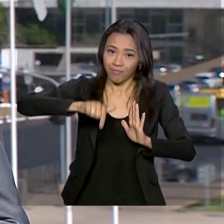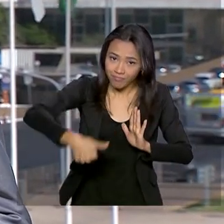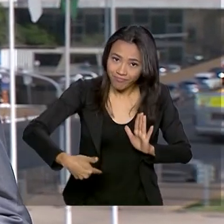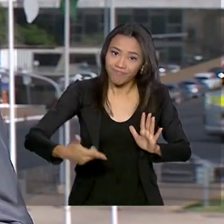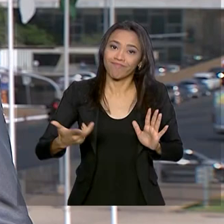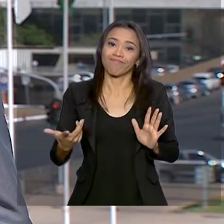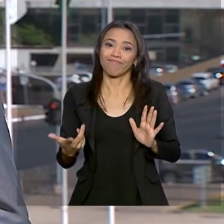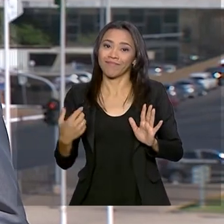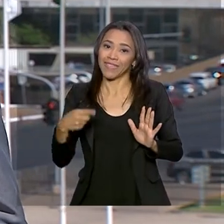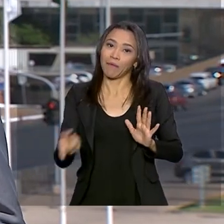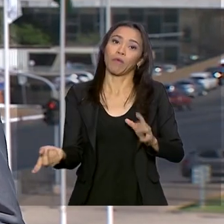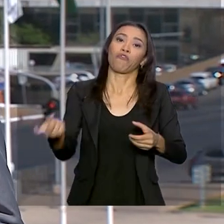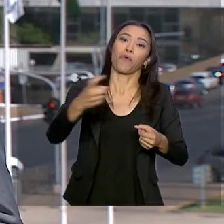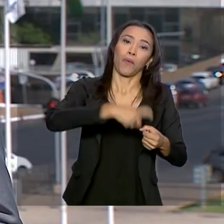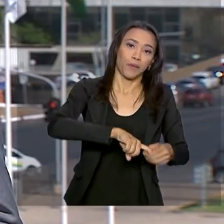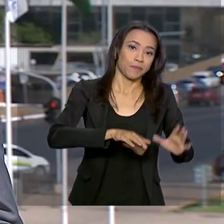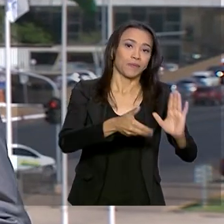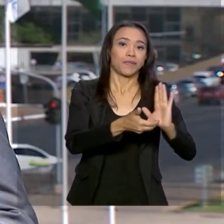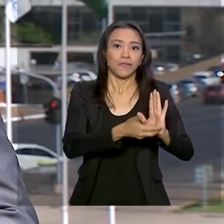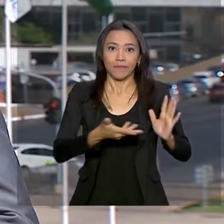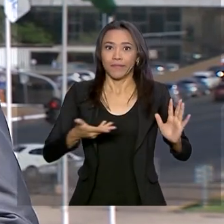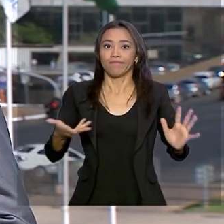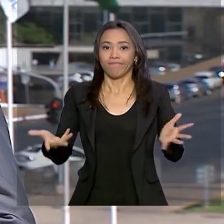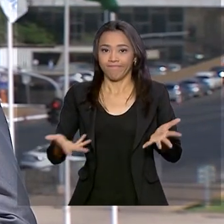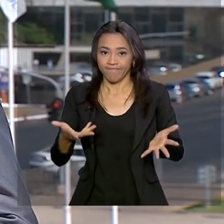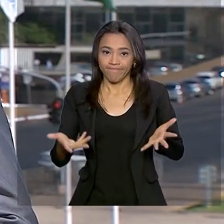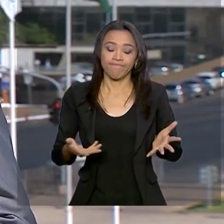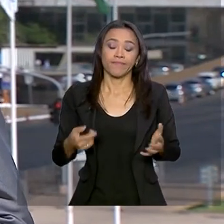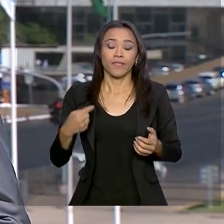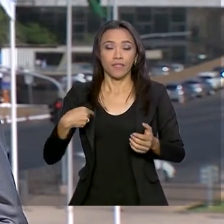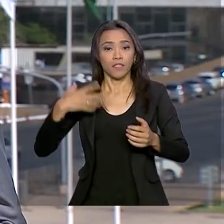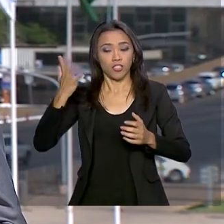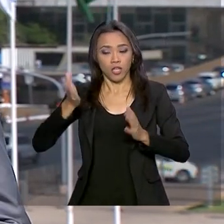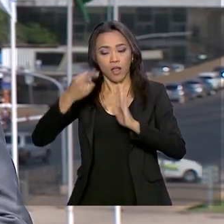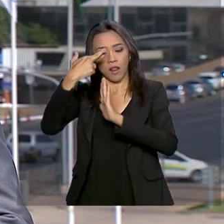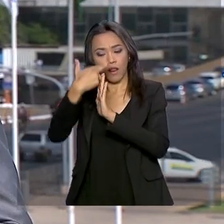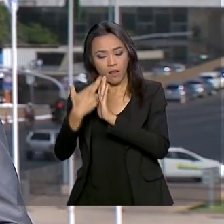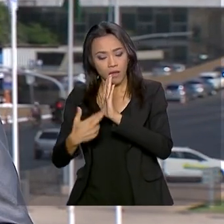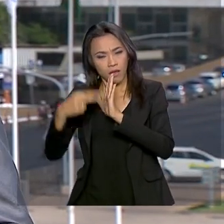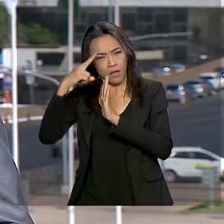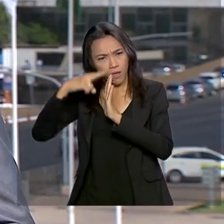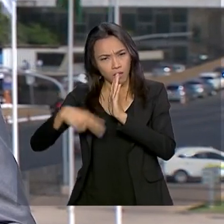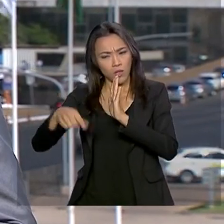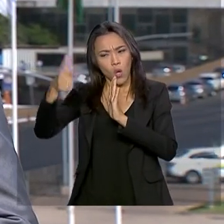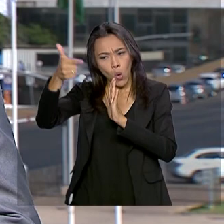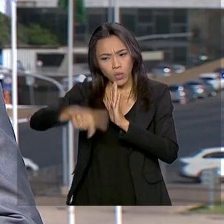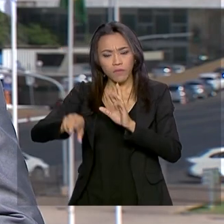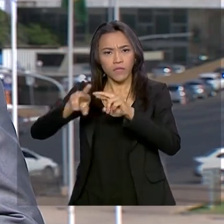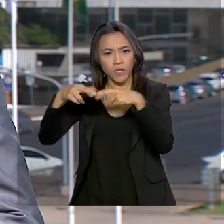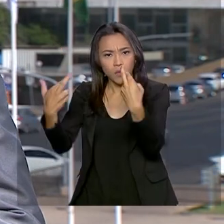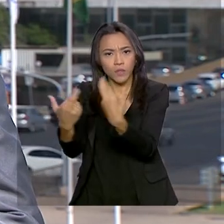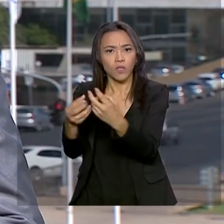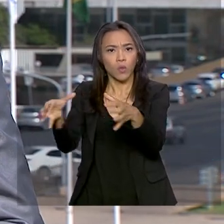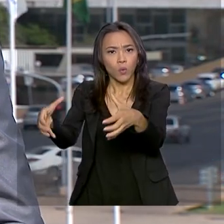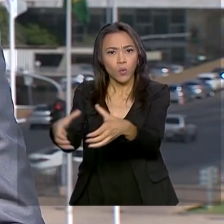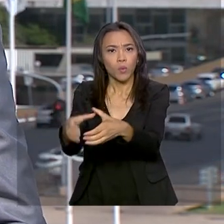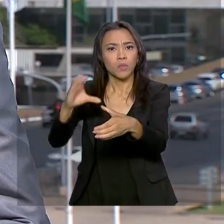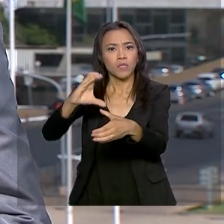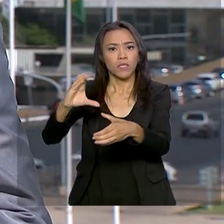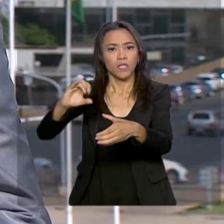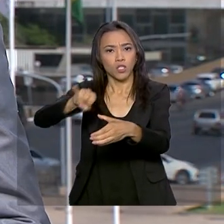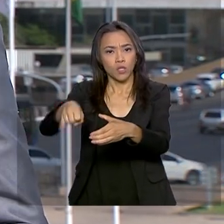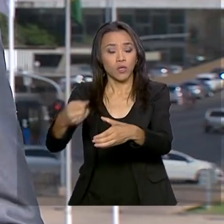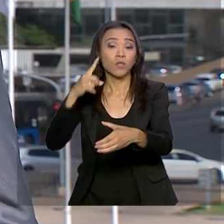não volte para a Câmara dos Deputados. E uma vez lido o relatório, a CCJ vai se reunir novamente já no dia 24